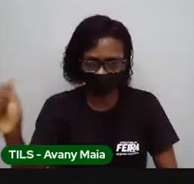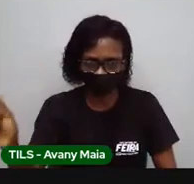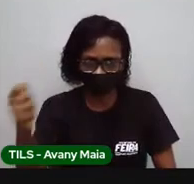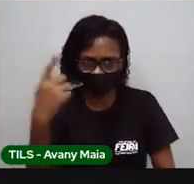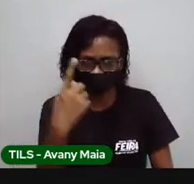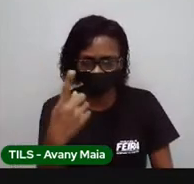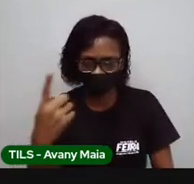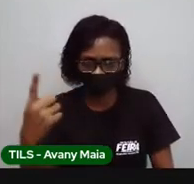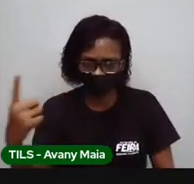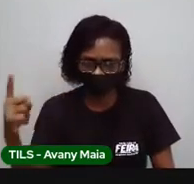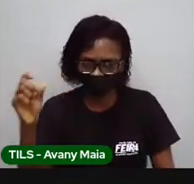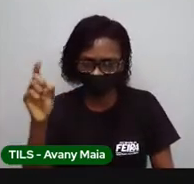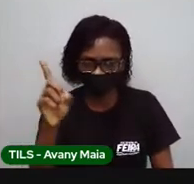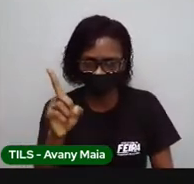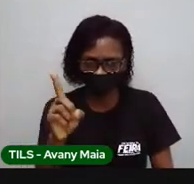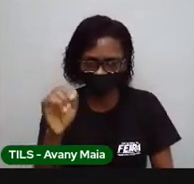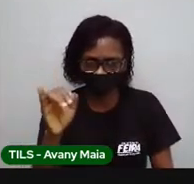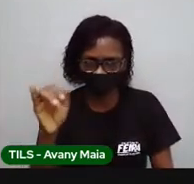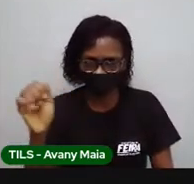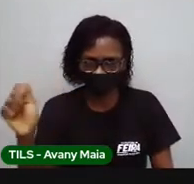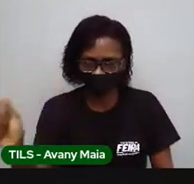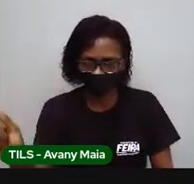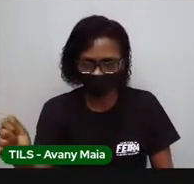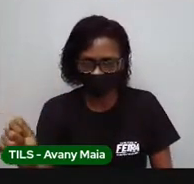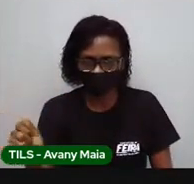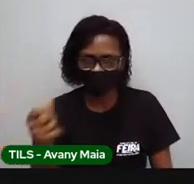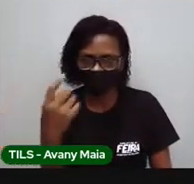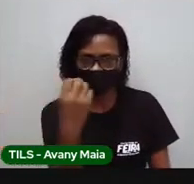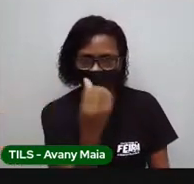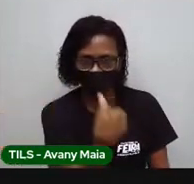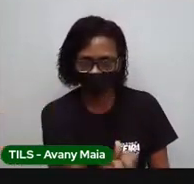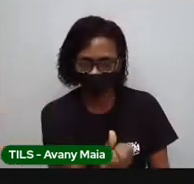Bom, então, vamos adiante.